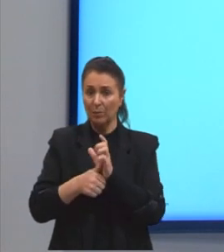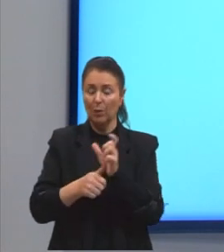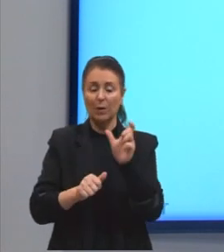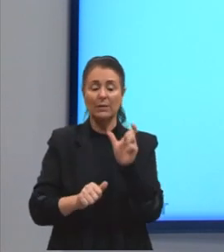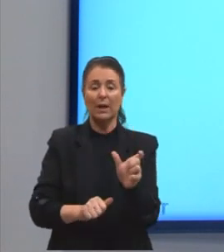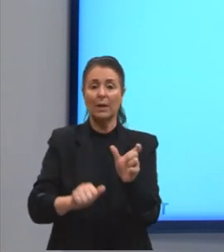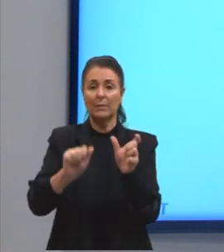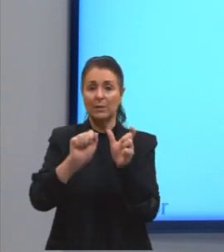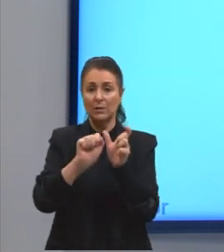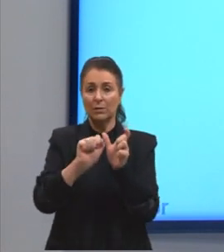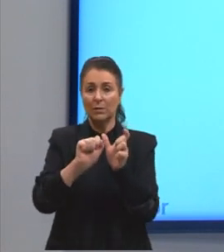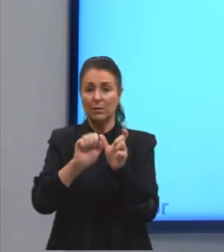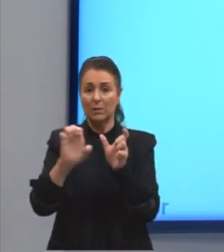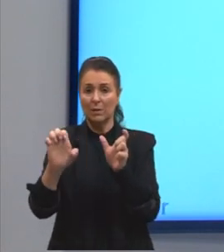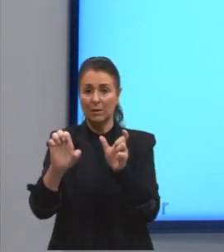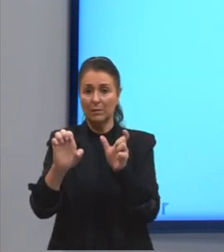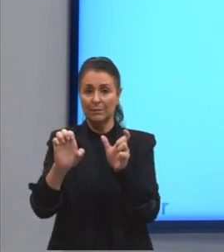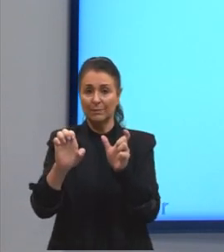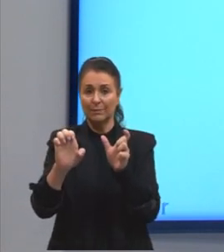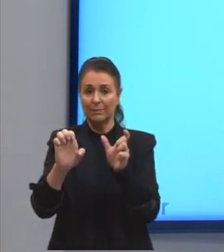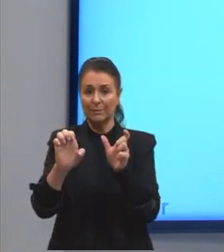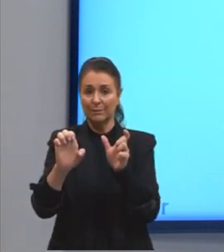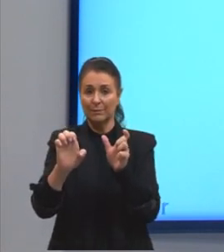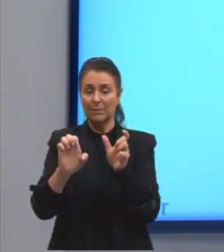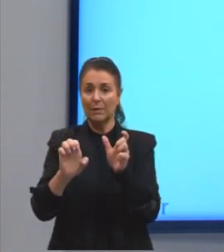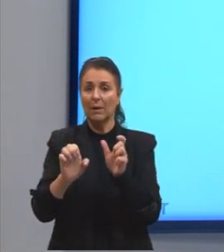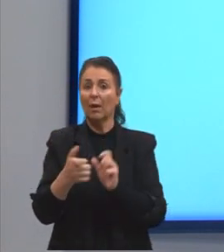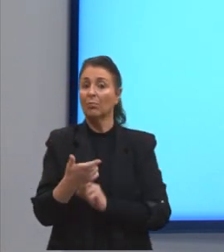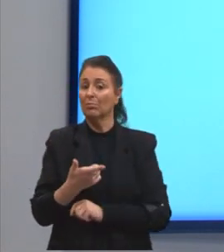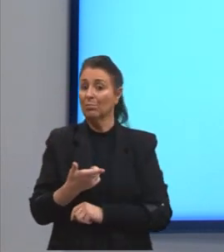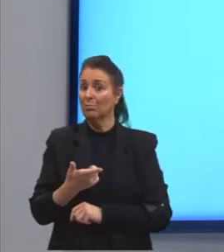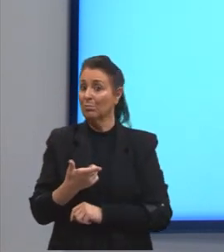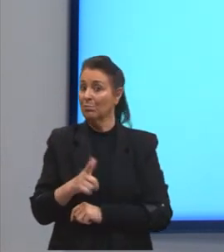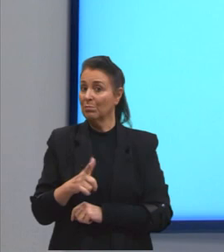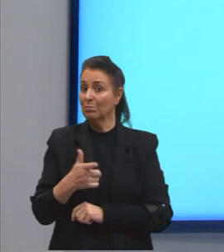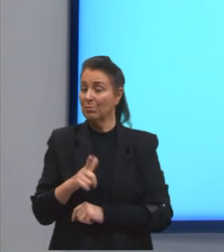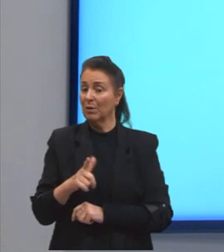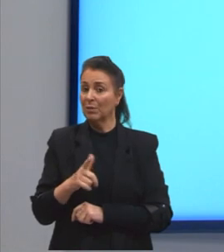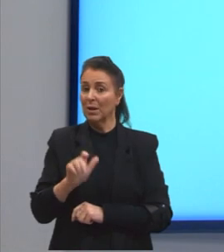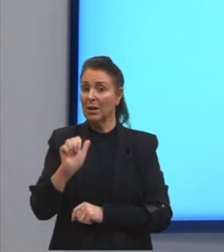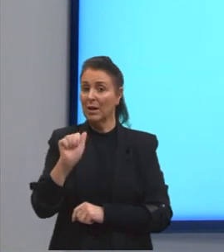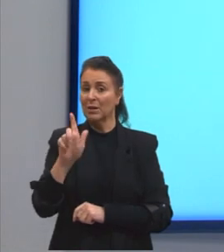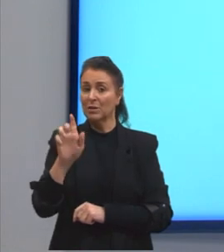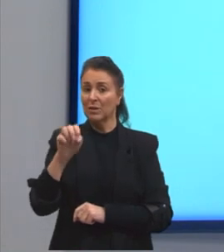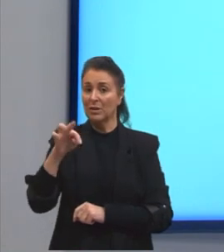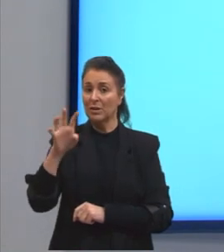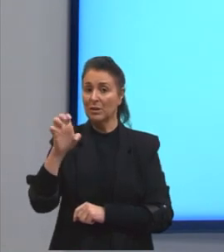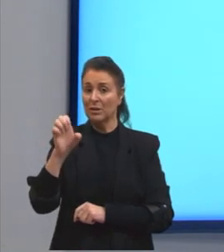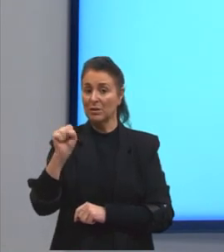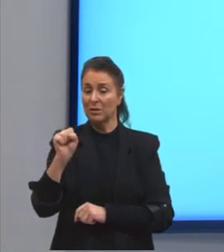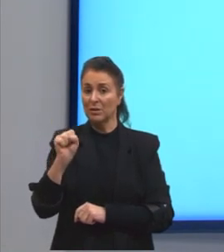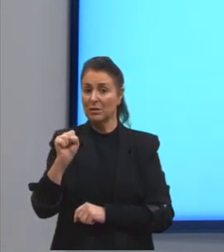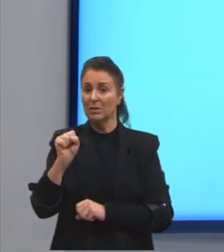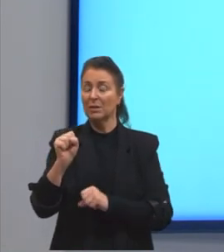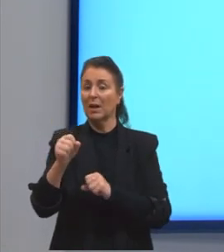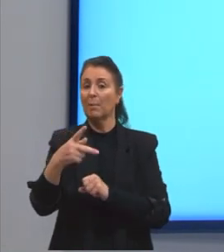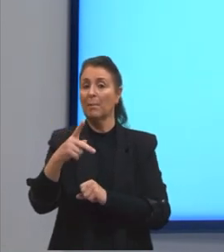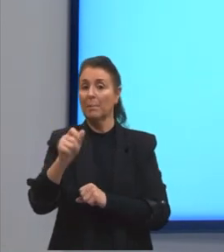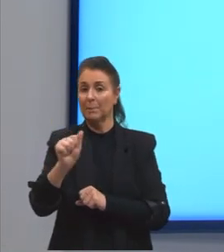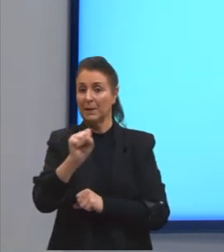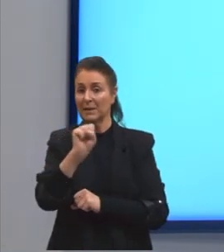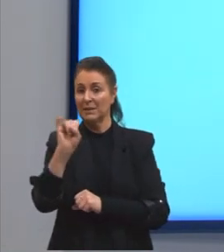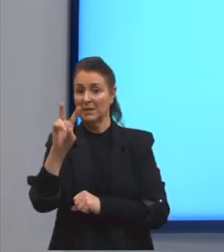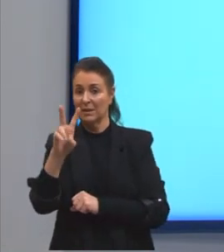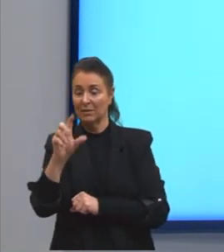passivadora, a gente não vai ter agentes da passiva. Olhem ali na voz